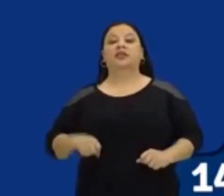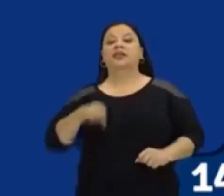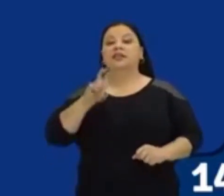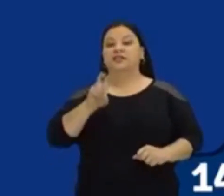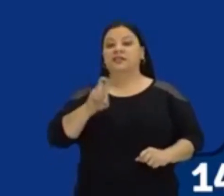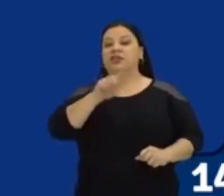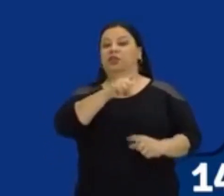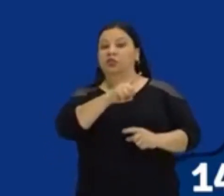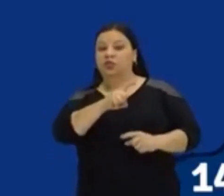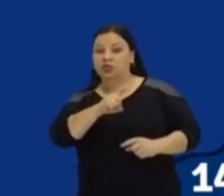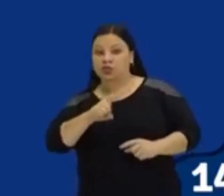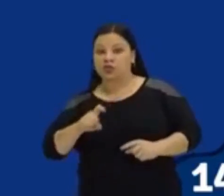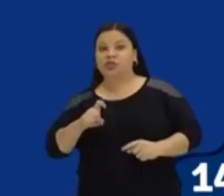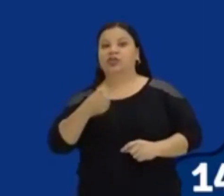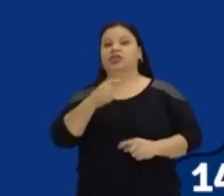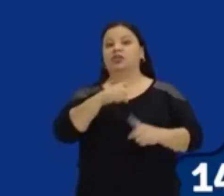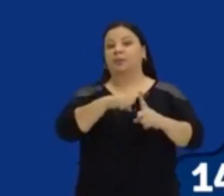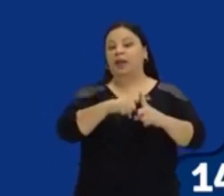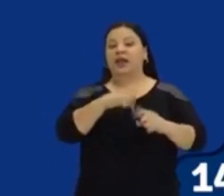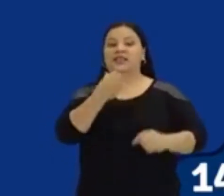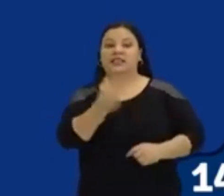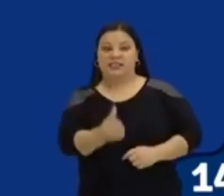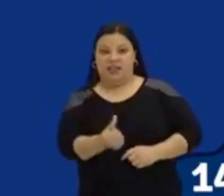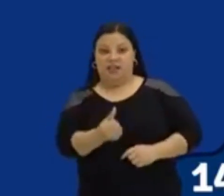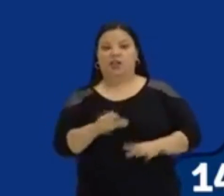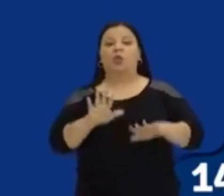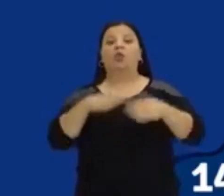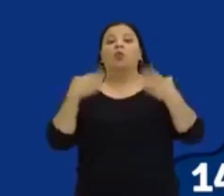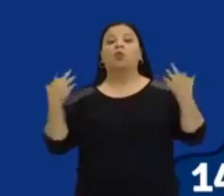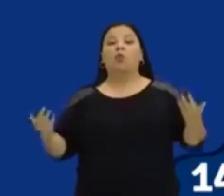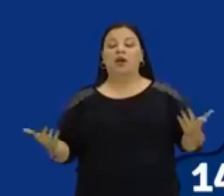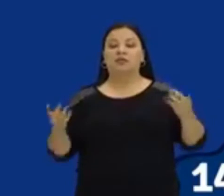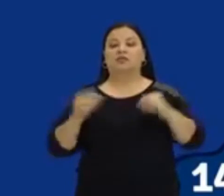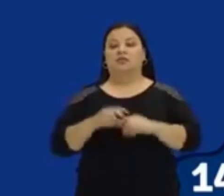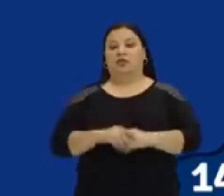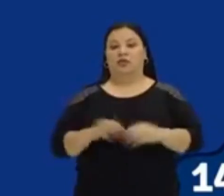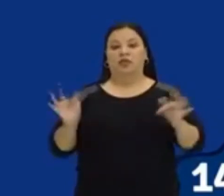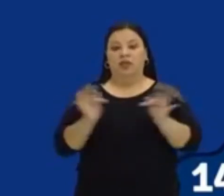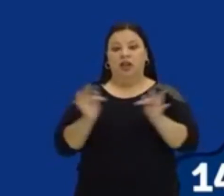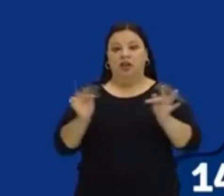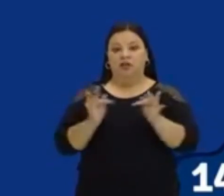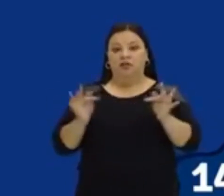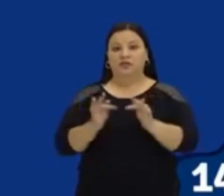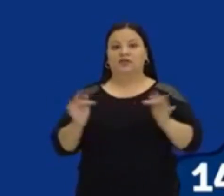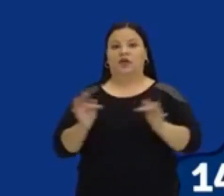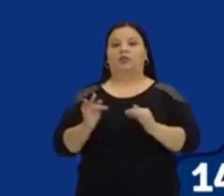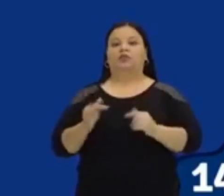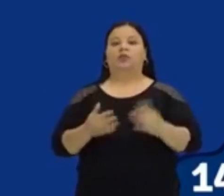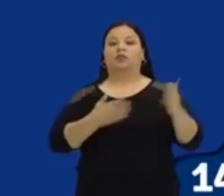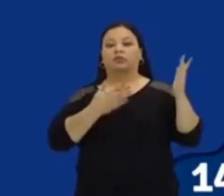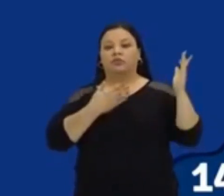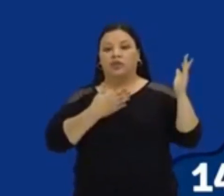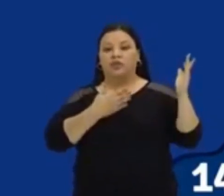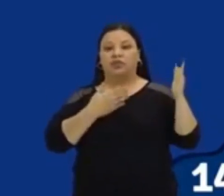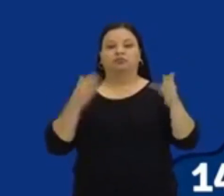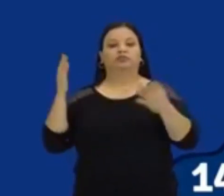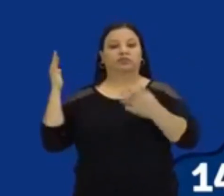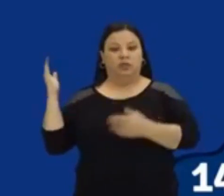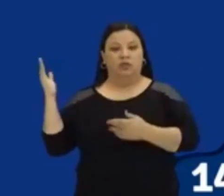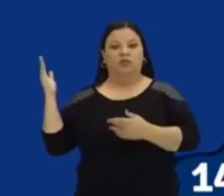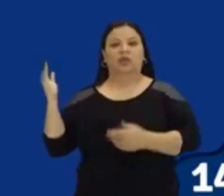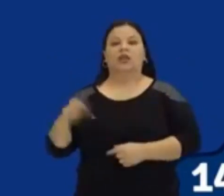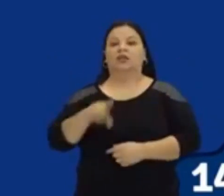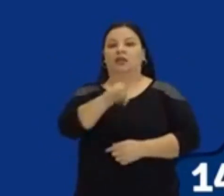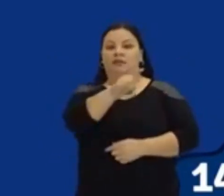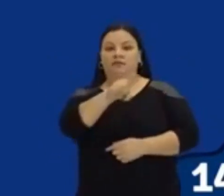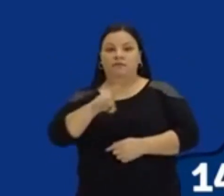raízes da função f de x igual a x quadrado menos 5x mais c. Então, tá. Eu